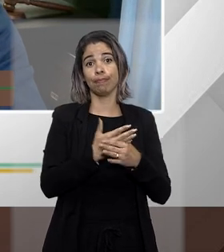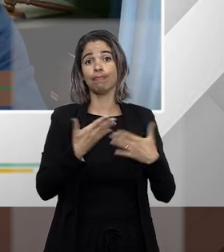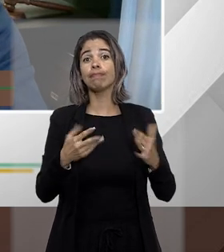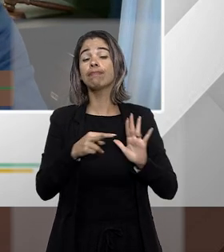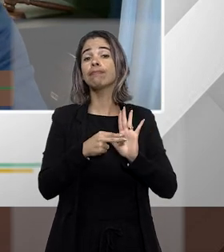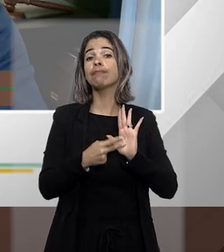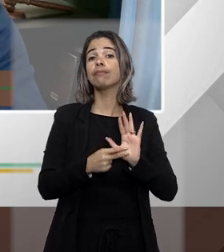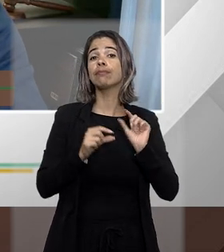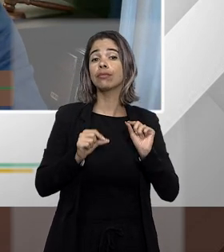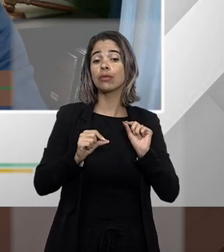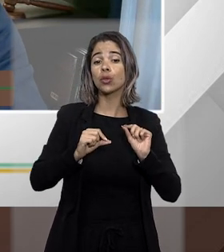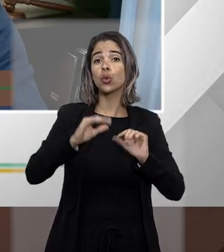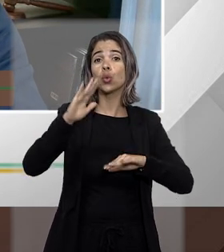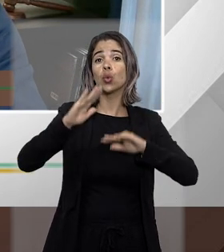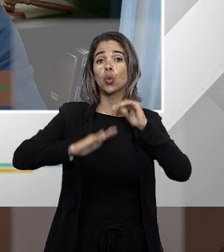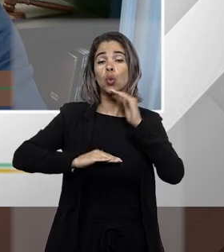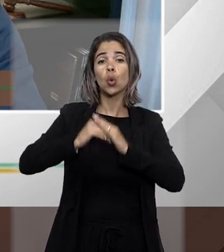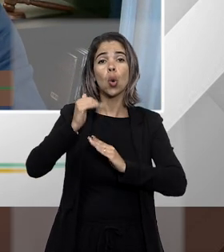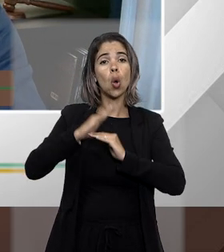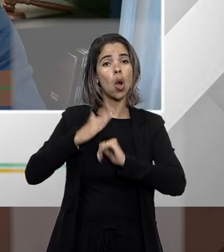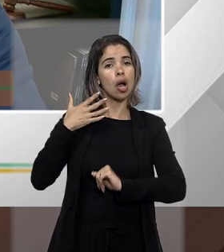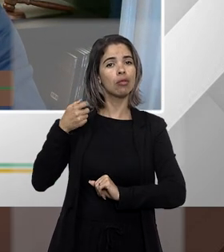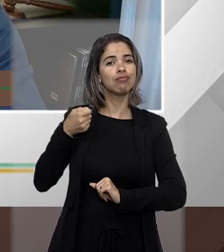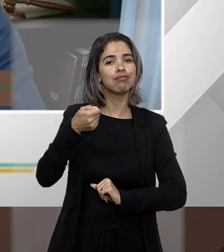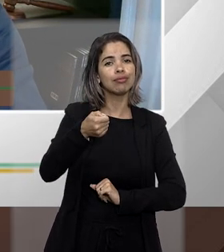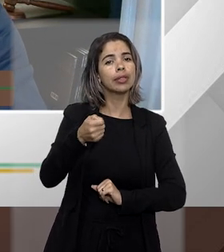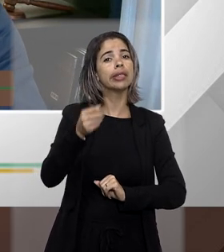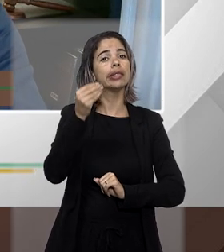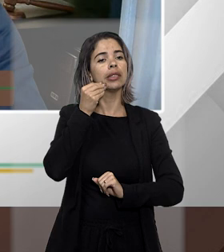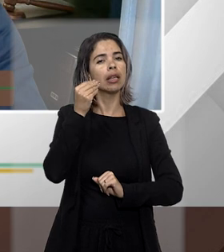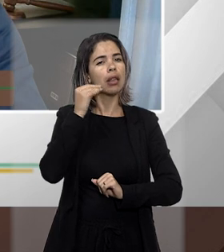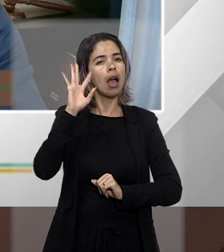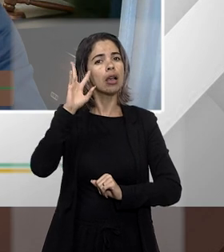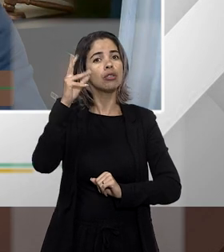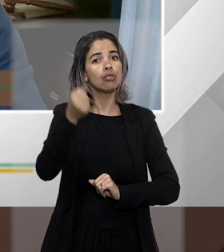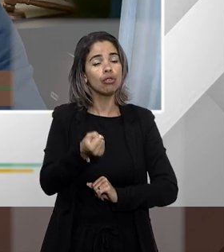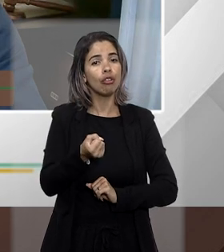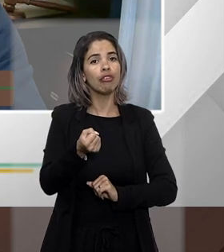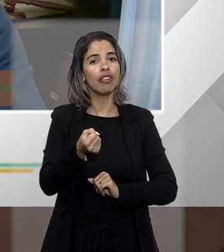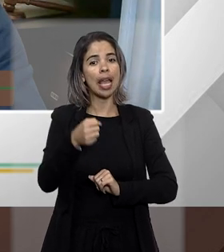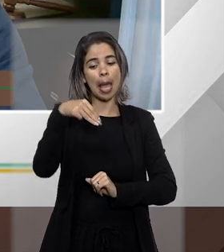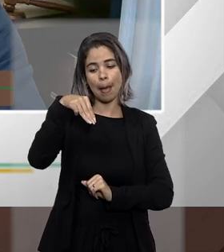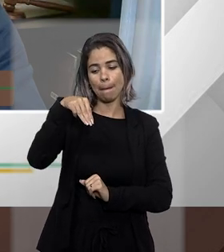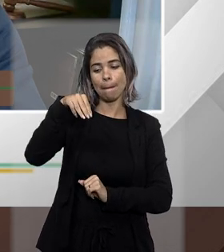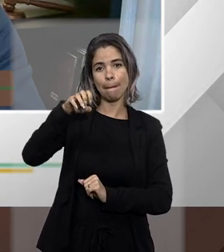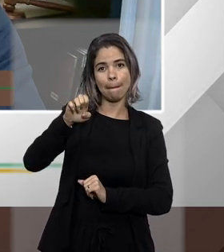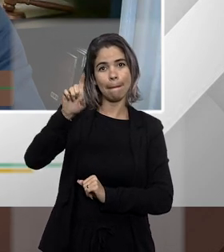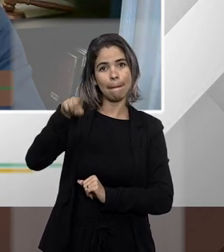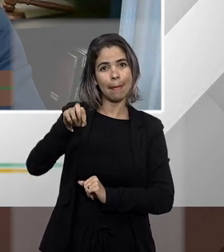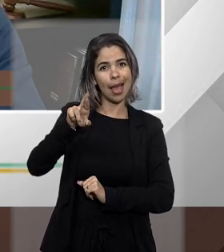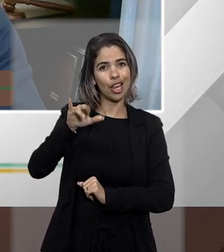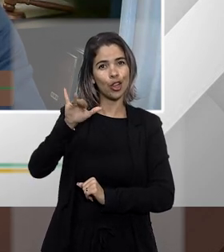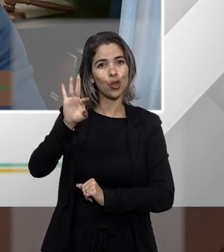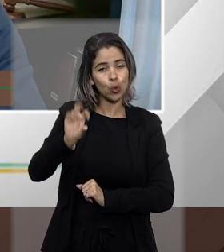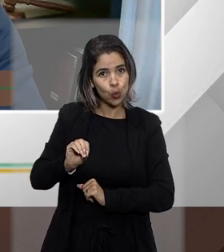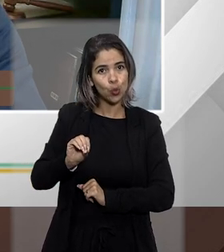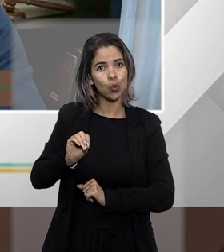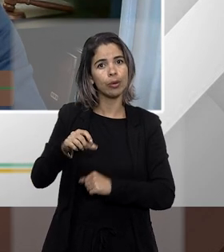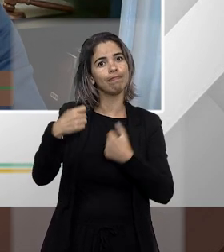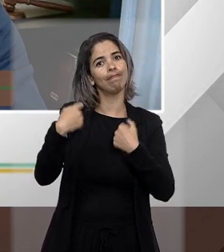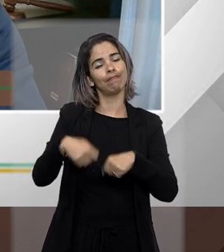demanda porque se ele extingue sem resolução do mérito ele não resolveu o problema de direito material